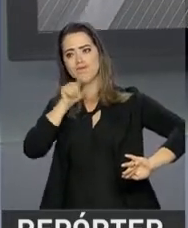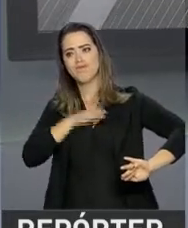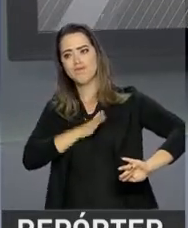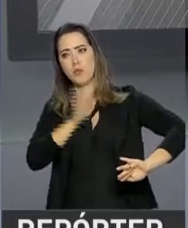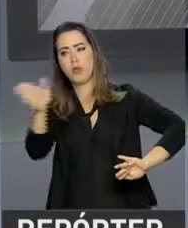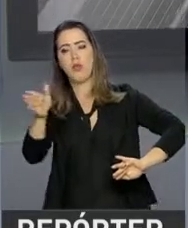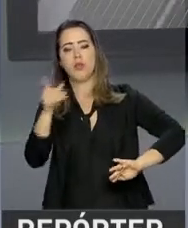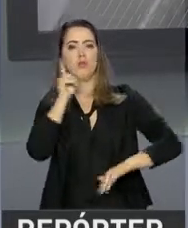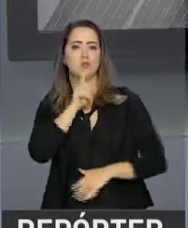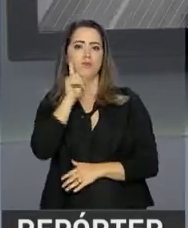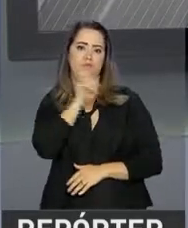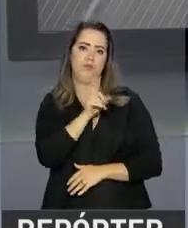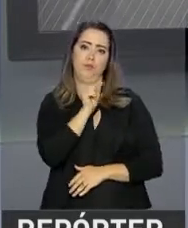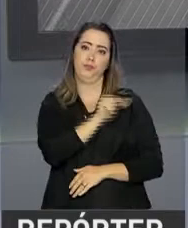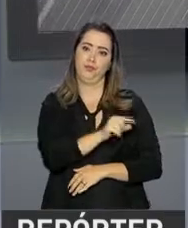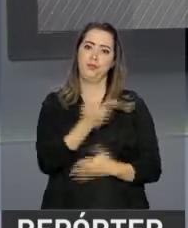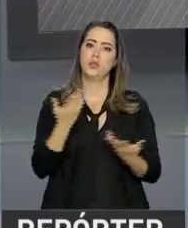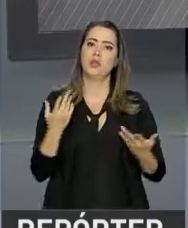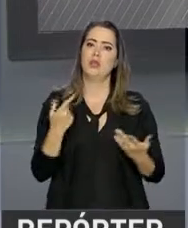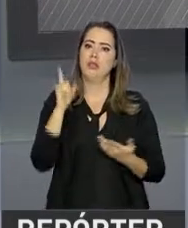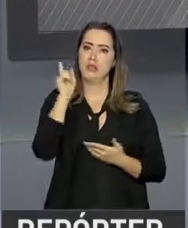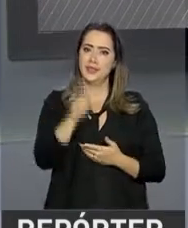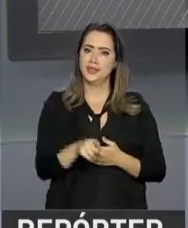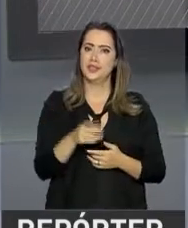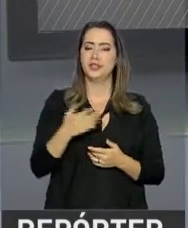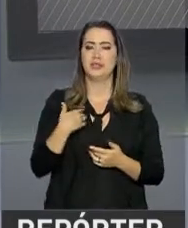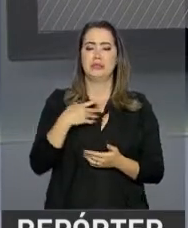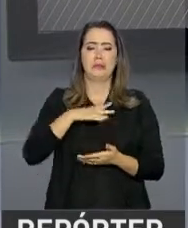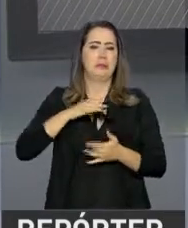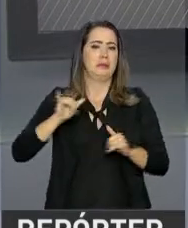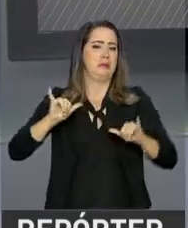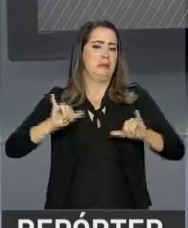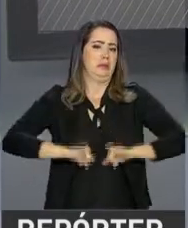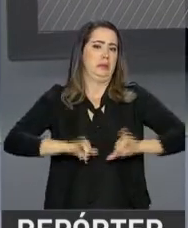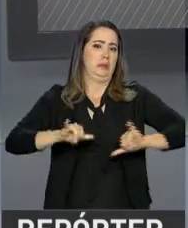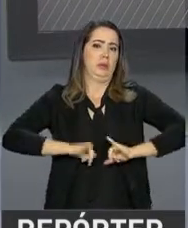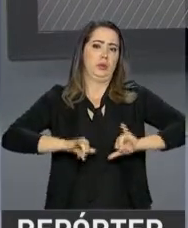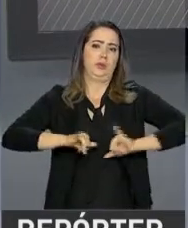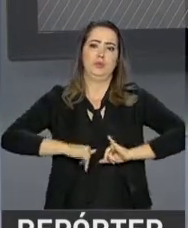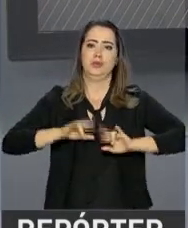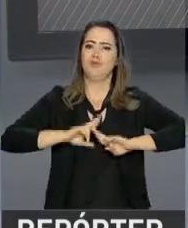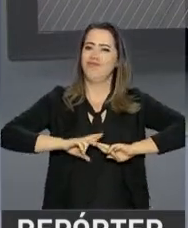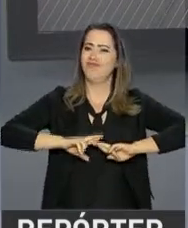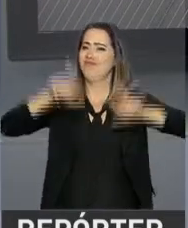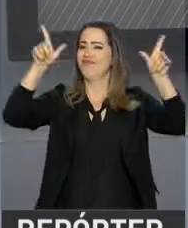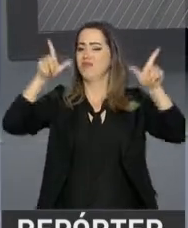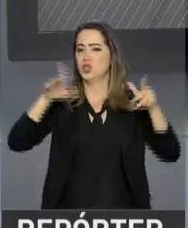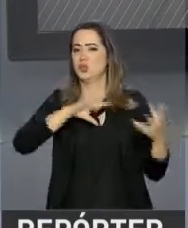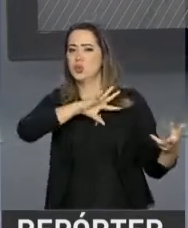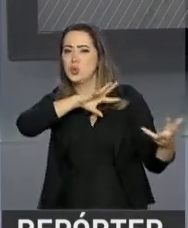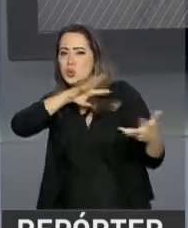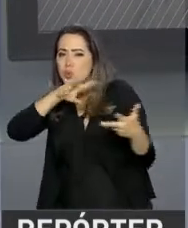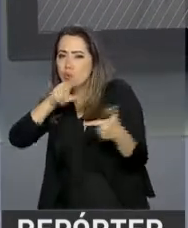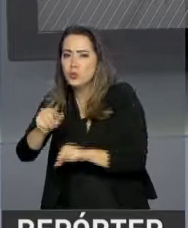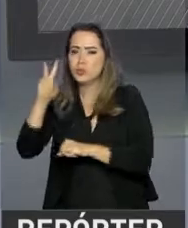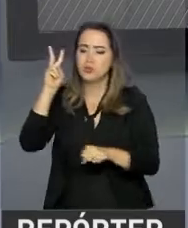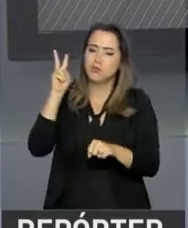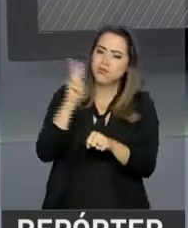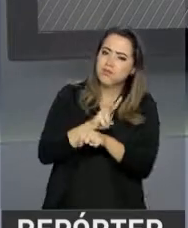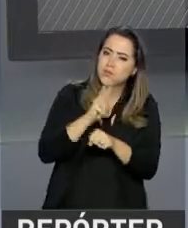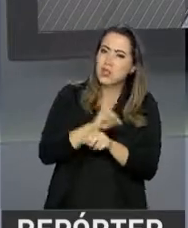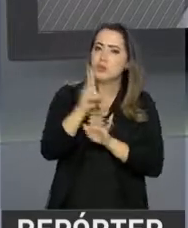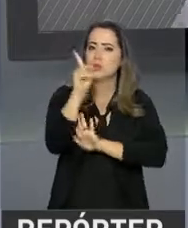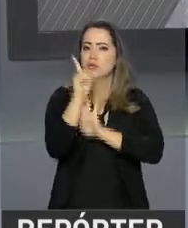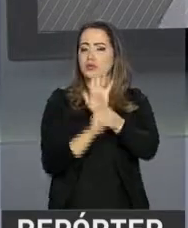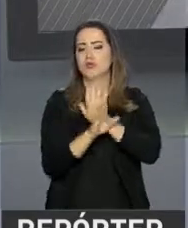Segundo a nota, os fatos se configuram em uma prática cruel e em clara dissonância com instrumentos internacionais de proteção